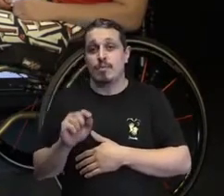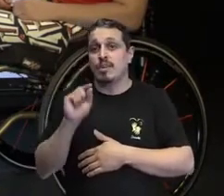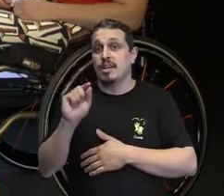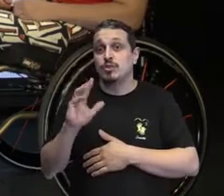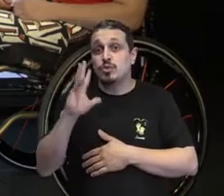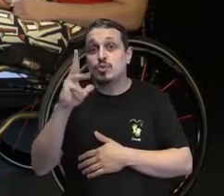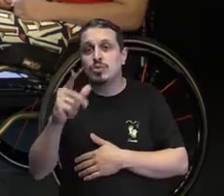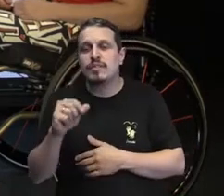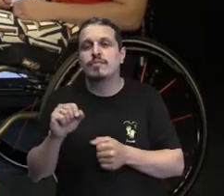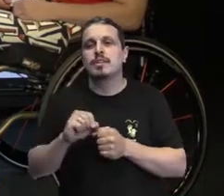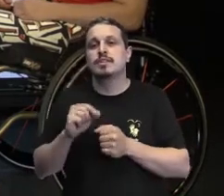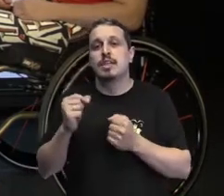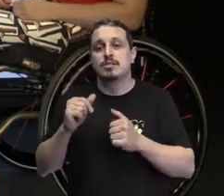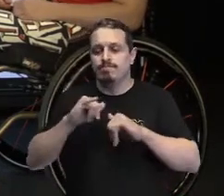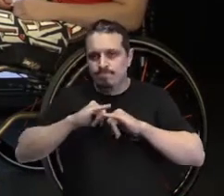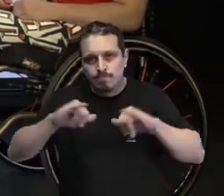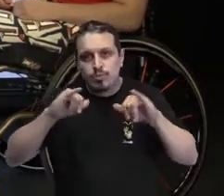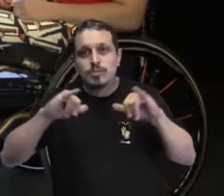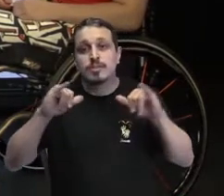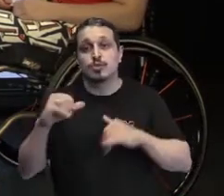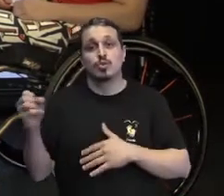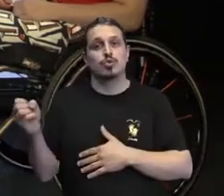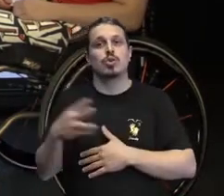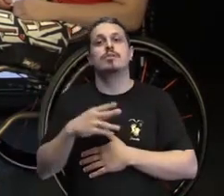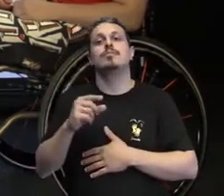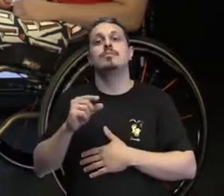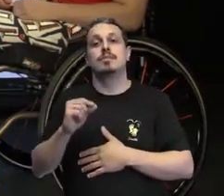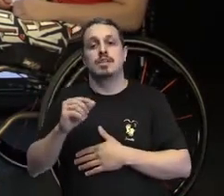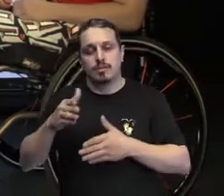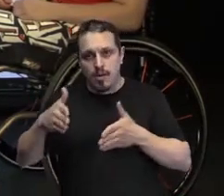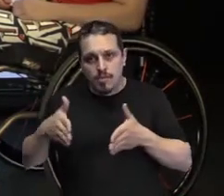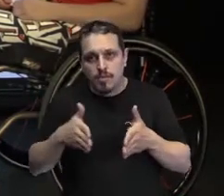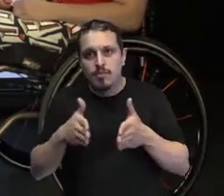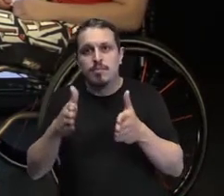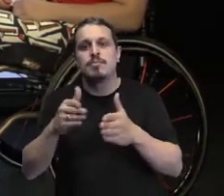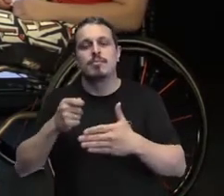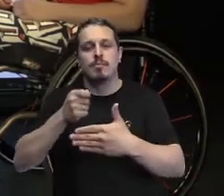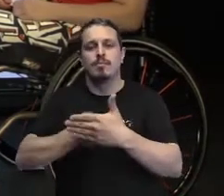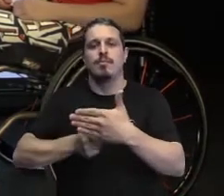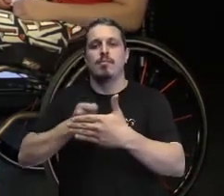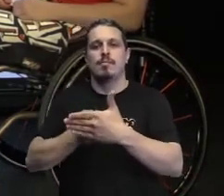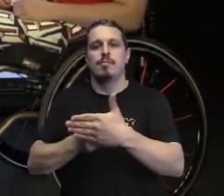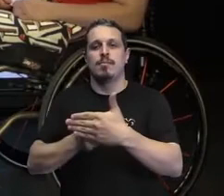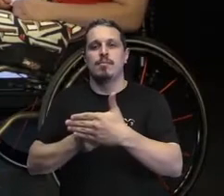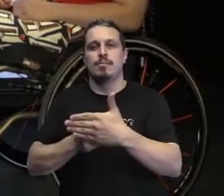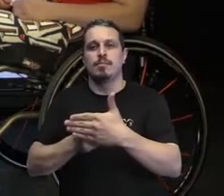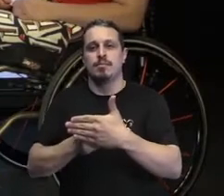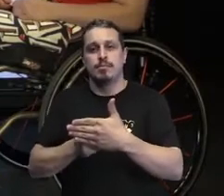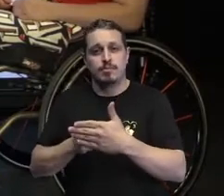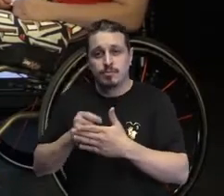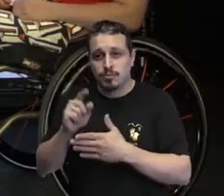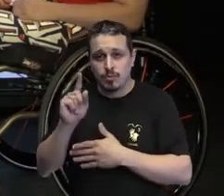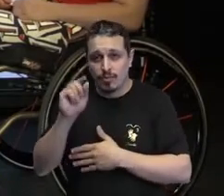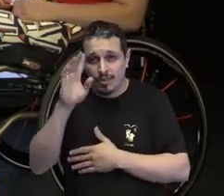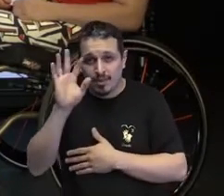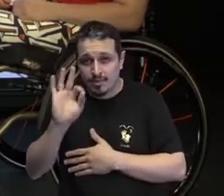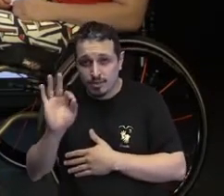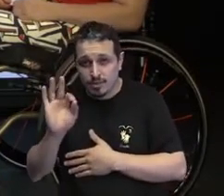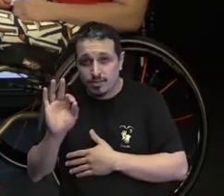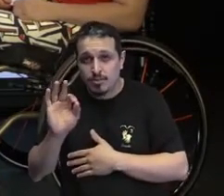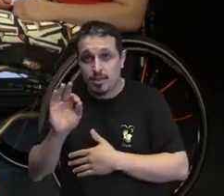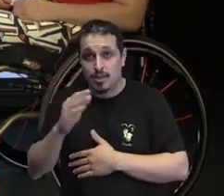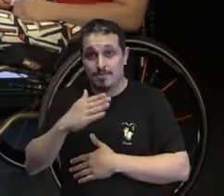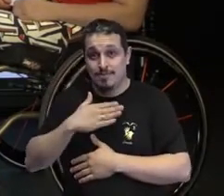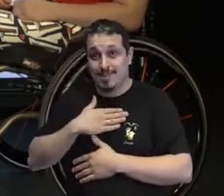novidade. E desde o meu nascimento, que eu venho lutando mesmo, pra quem não sabe, eu tenho 30 anos,